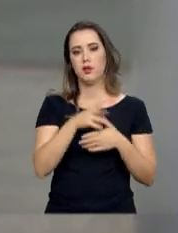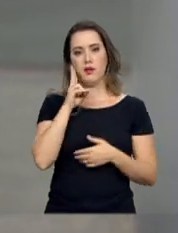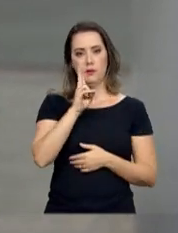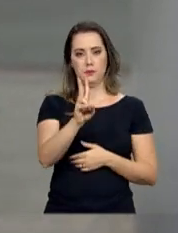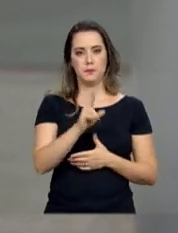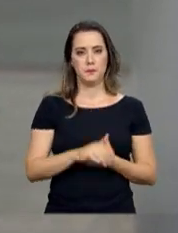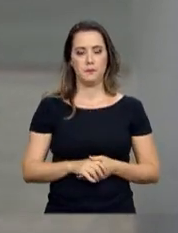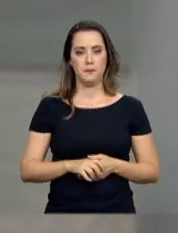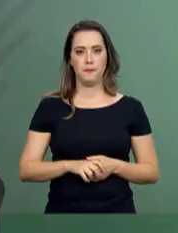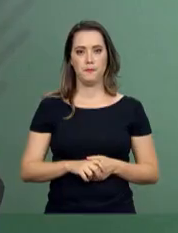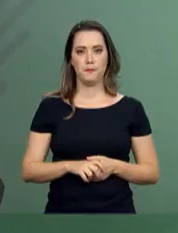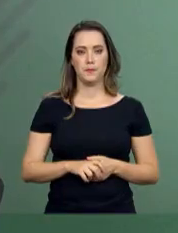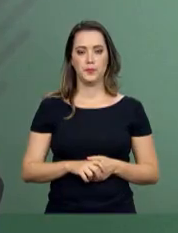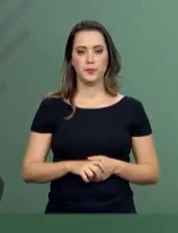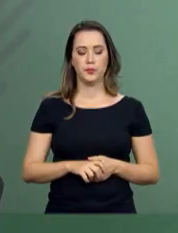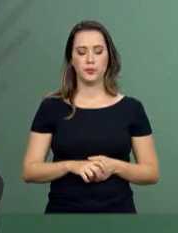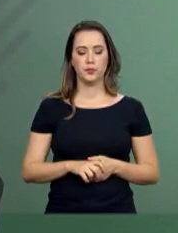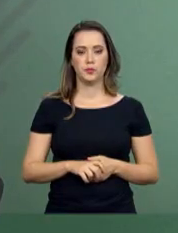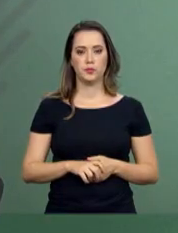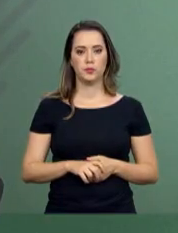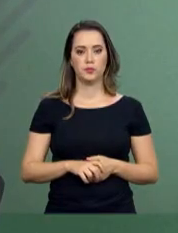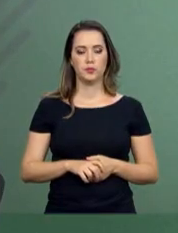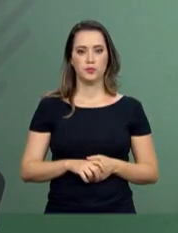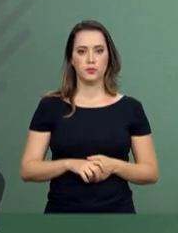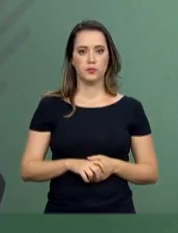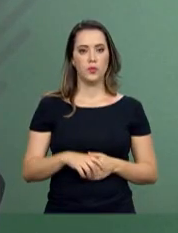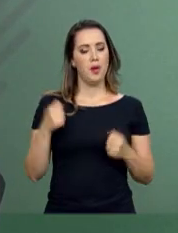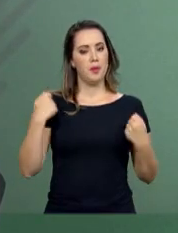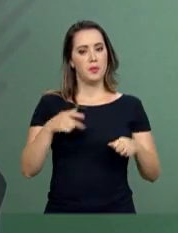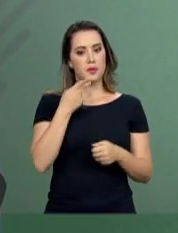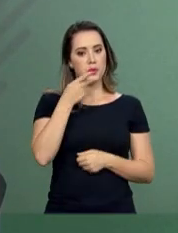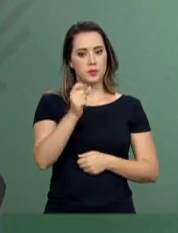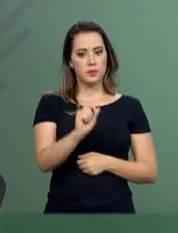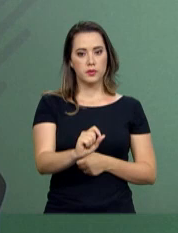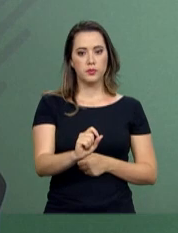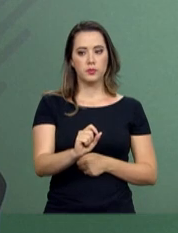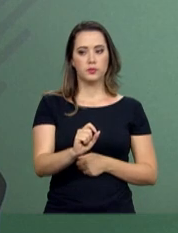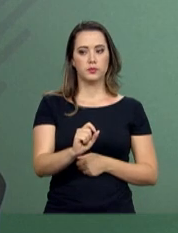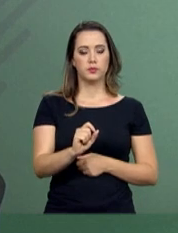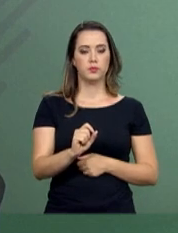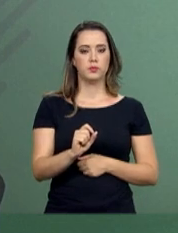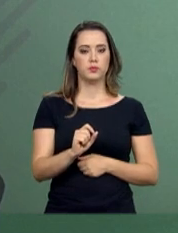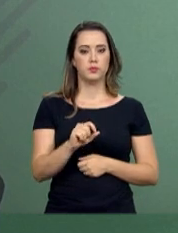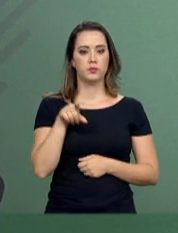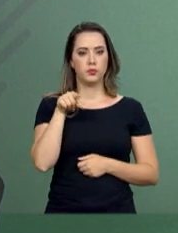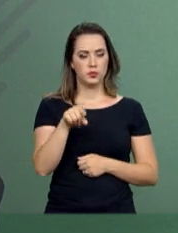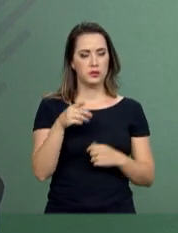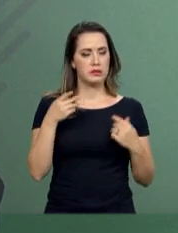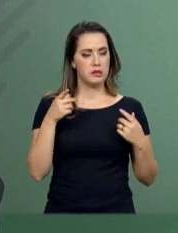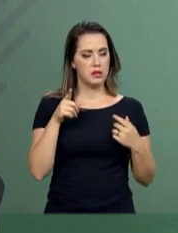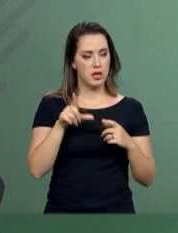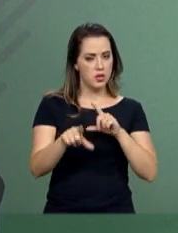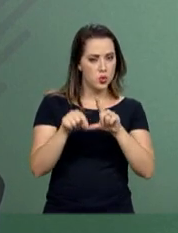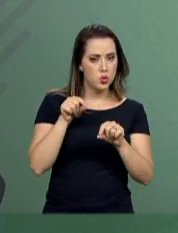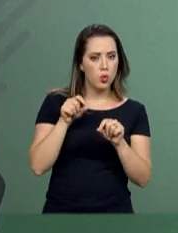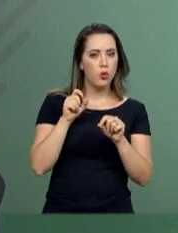Michel Temer. Eu devo dizer que tomei essa decisão